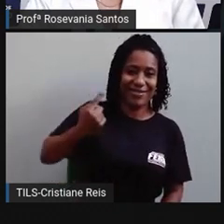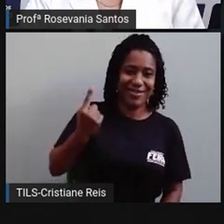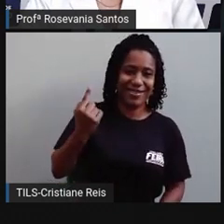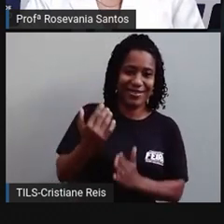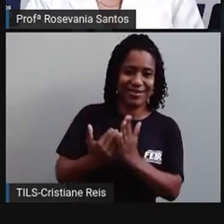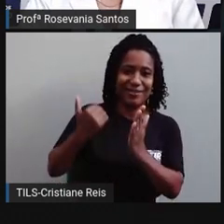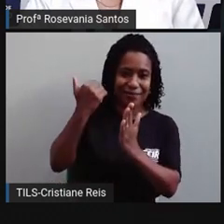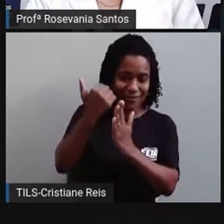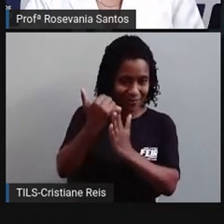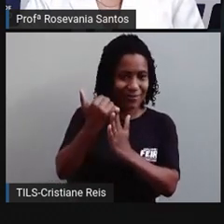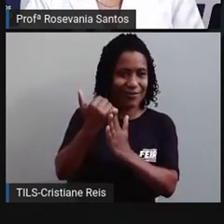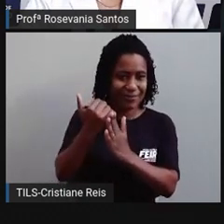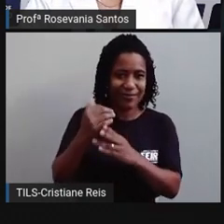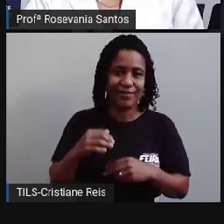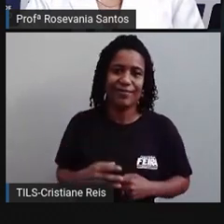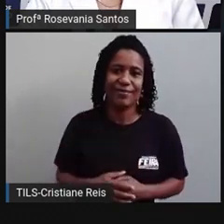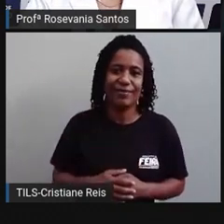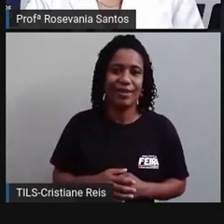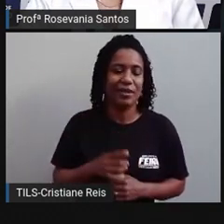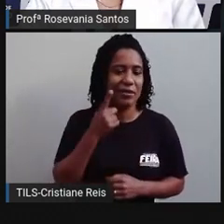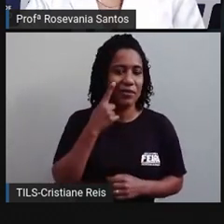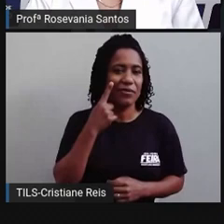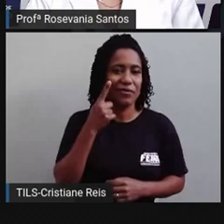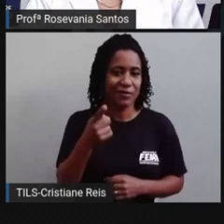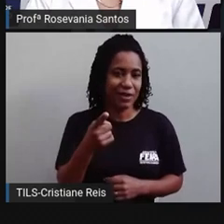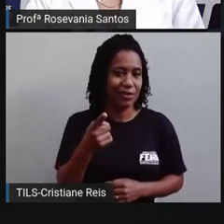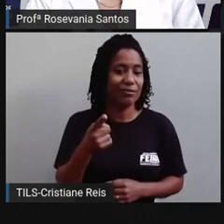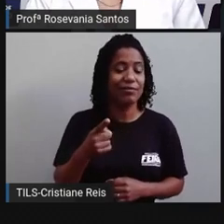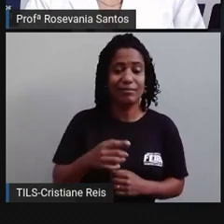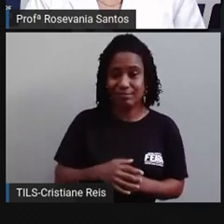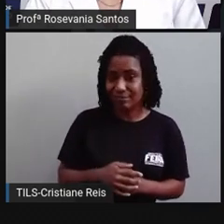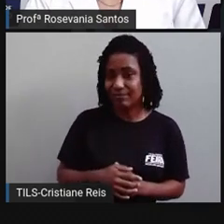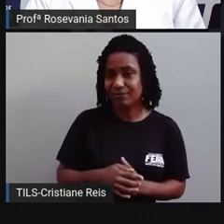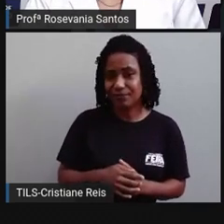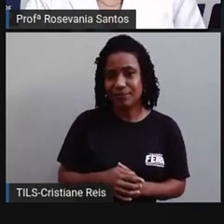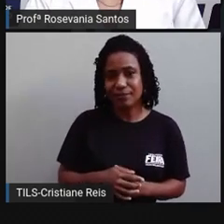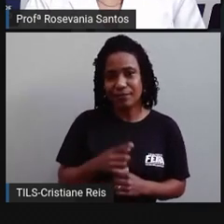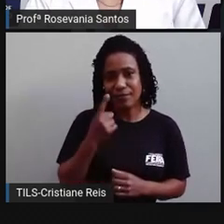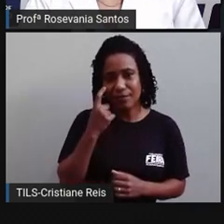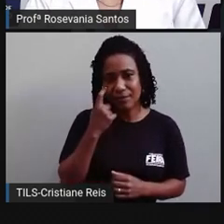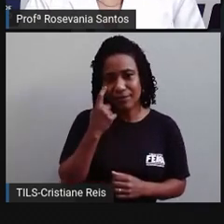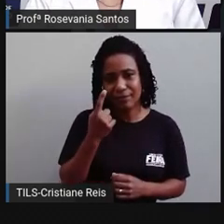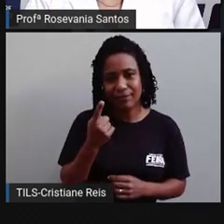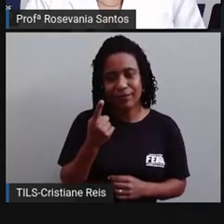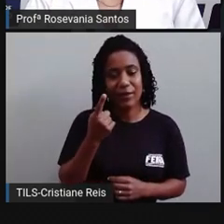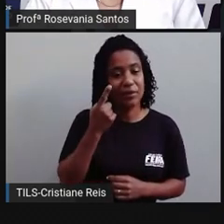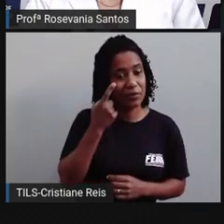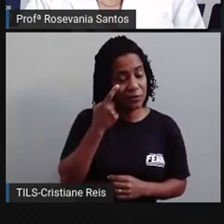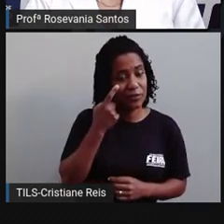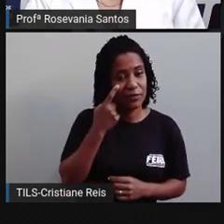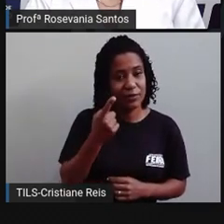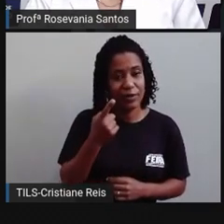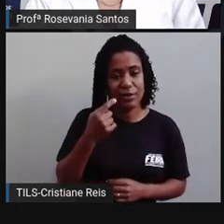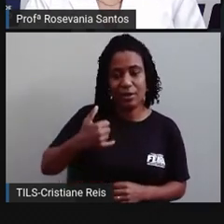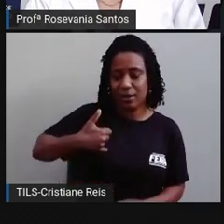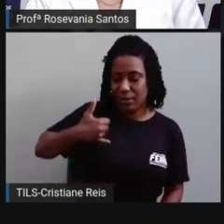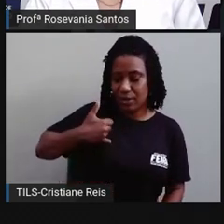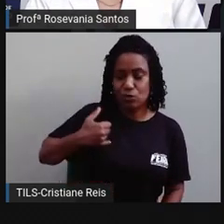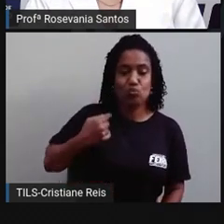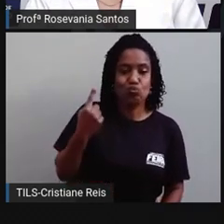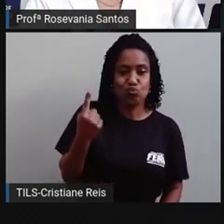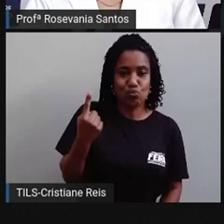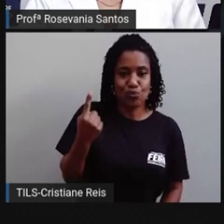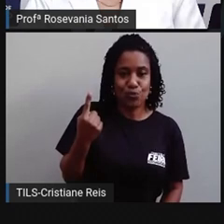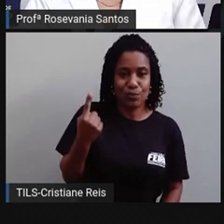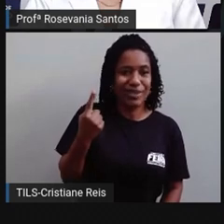diminuindo, é até maior até do que a mortalidade infantil, então, a gente, né, que é aquela até o primeiro ano, aqui no